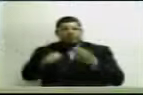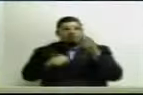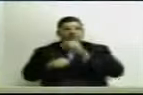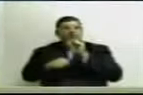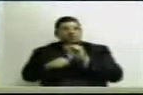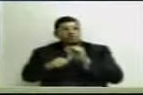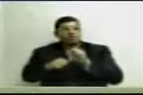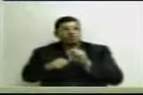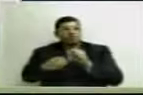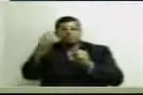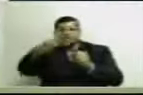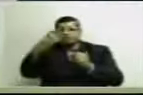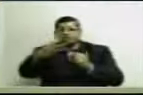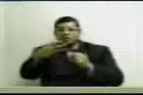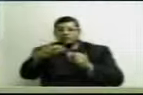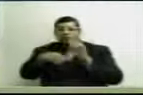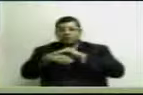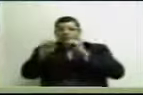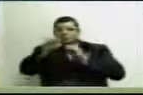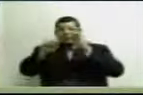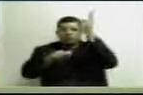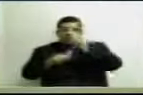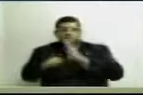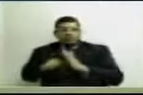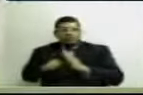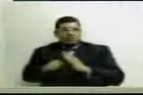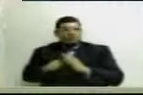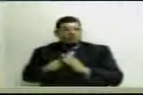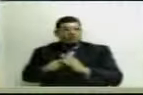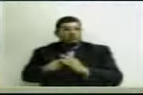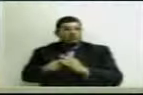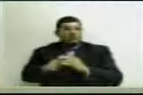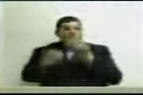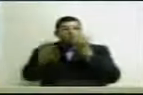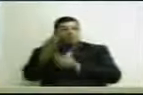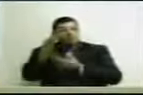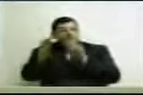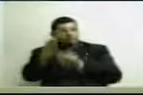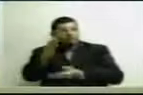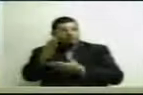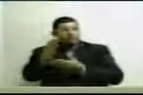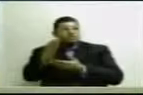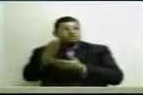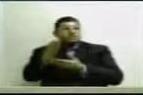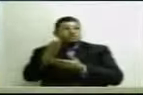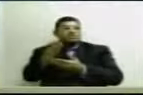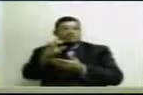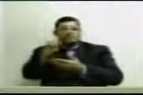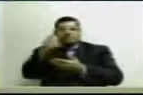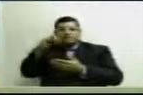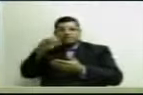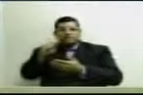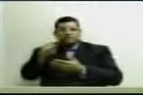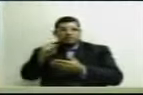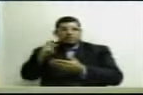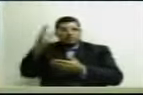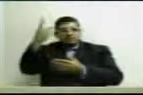ela era a terceira mais cara do país, perdendo apenas das capitais,